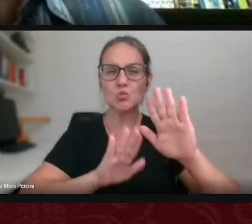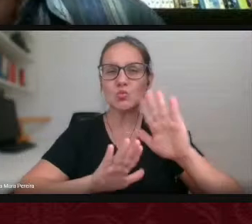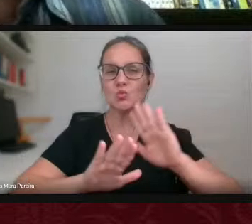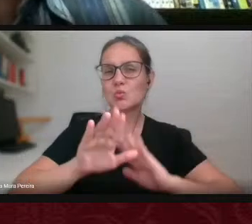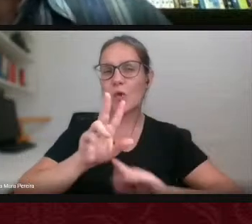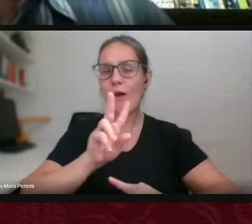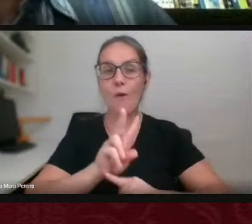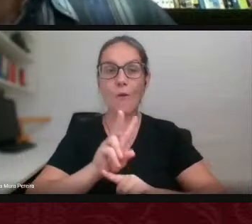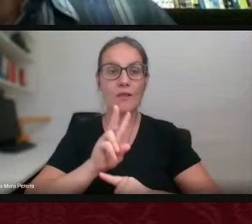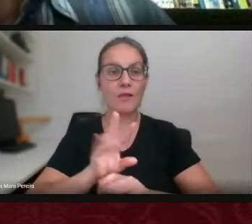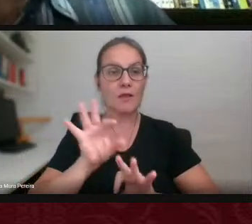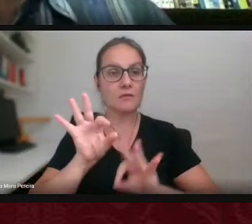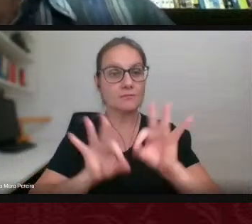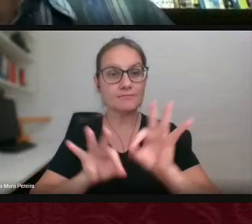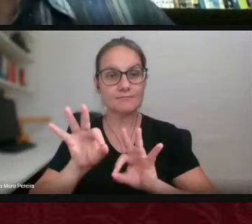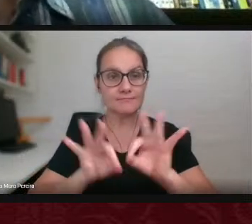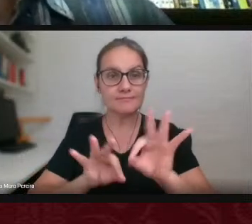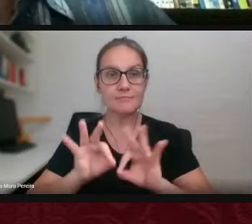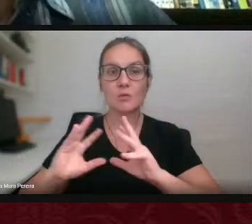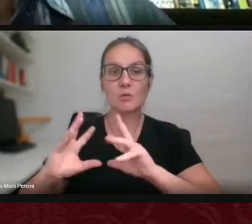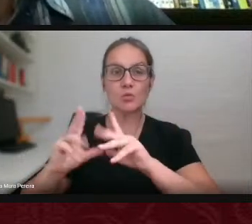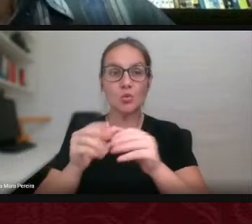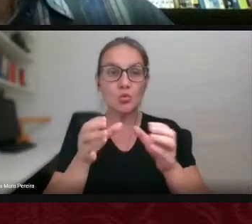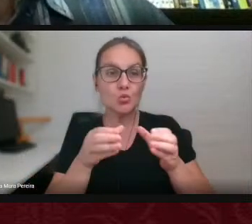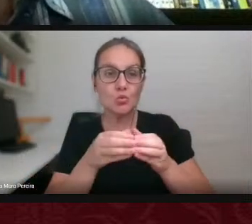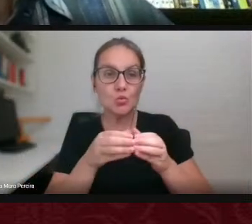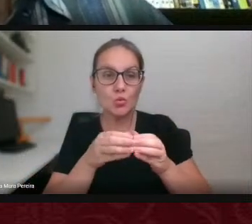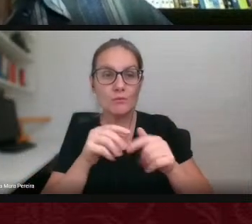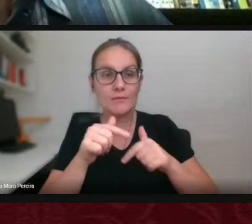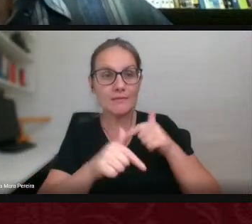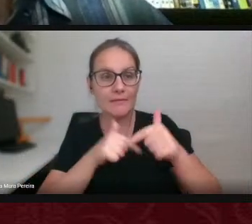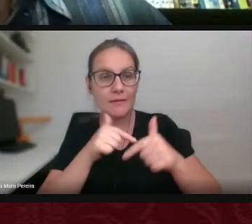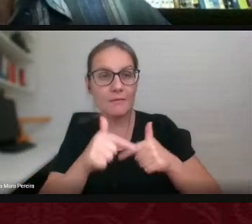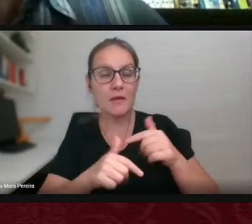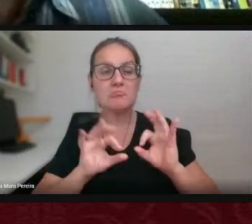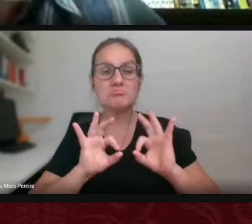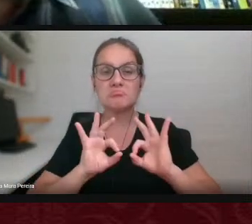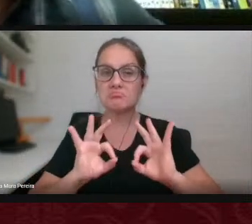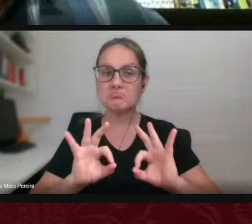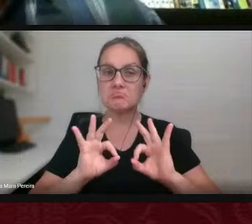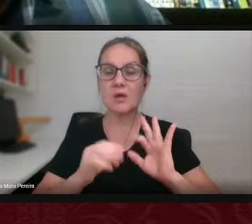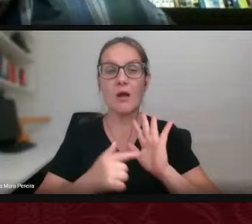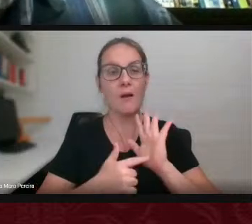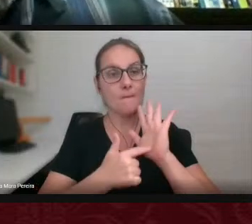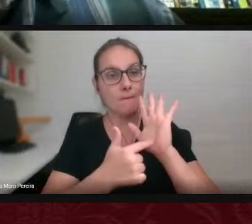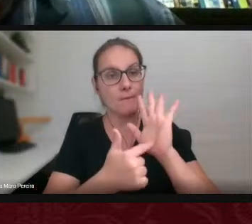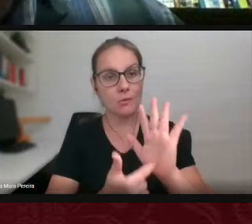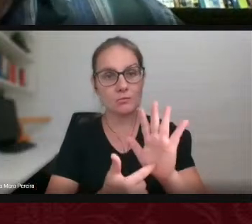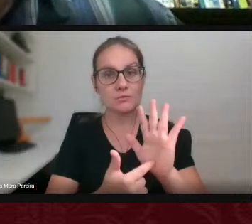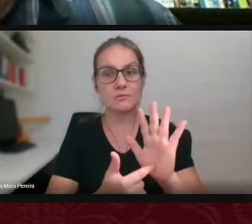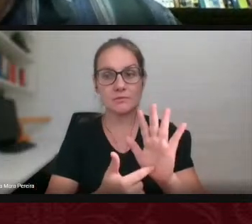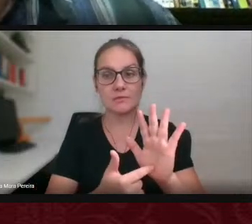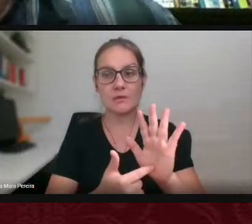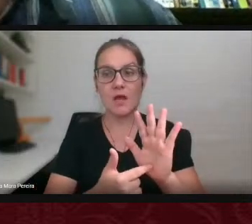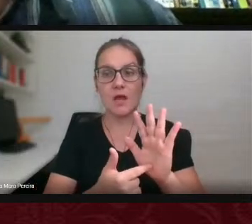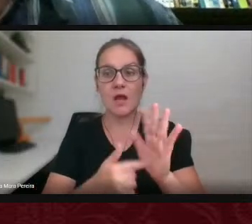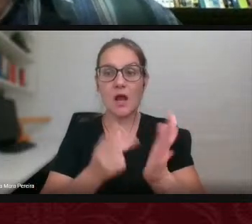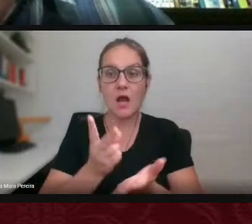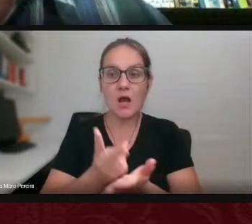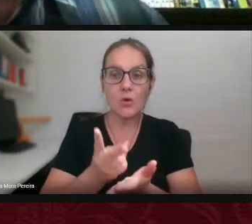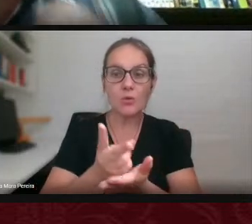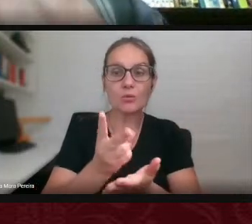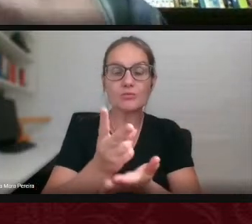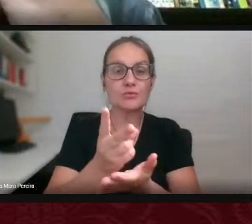fato conduzido por toda a equipe, de fato, nos mostra a continuidade